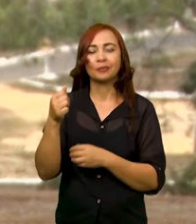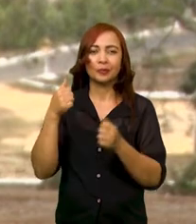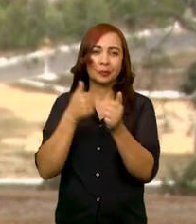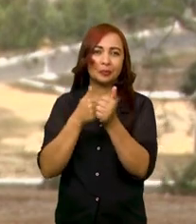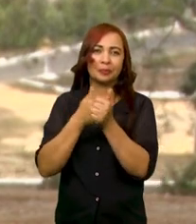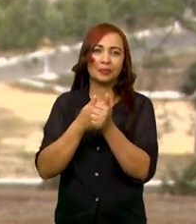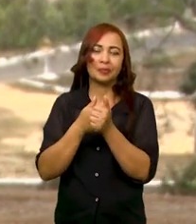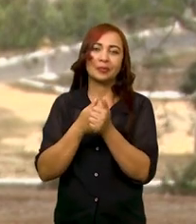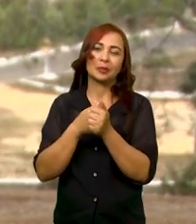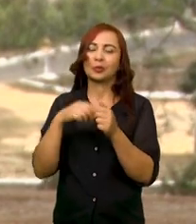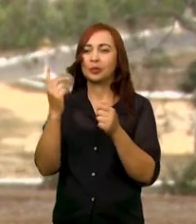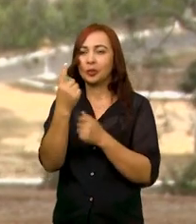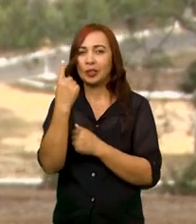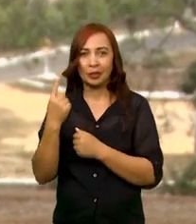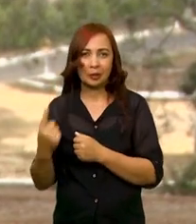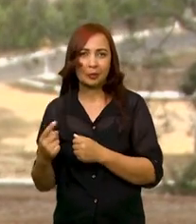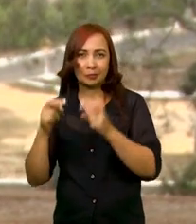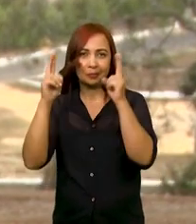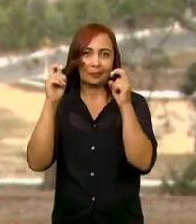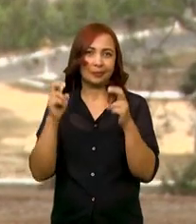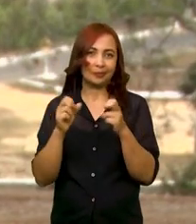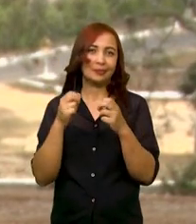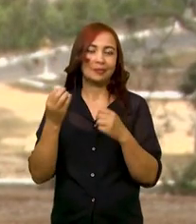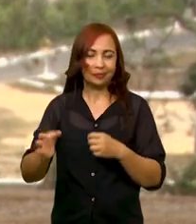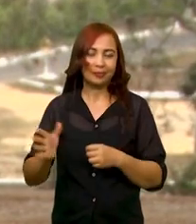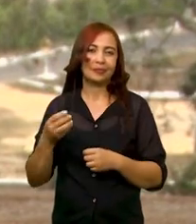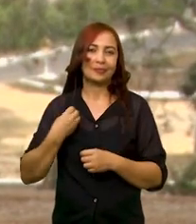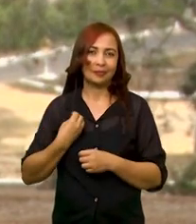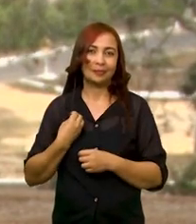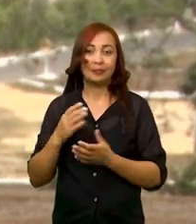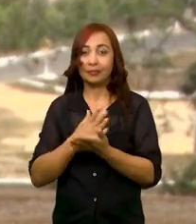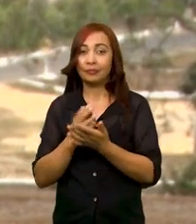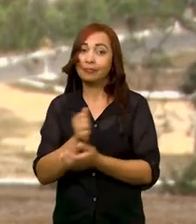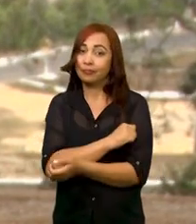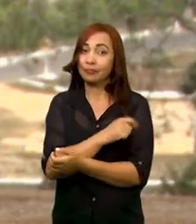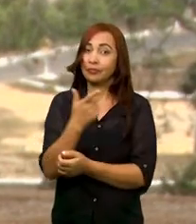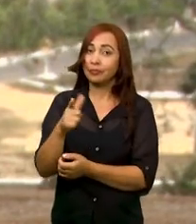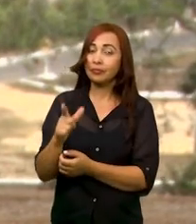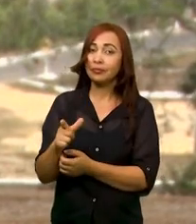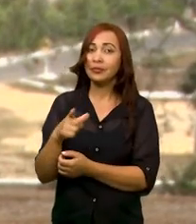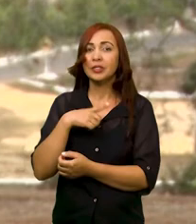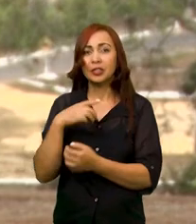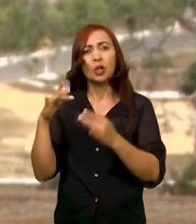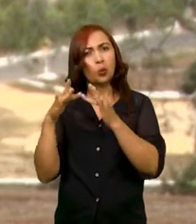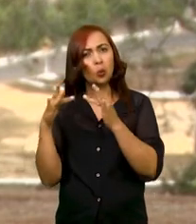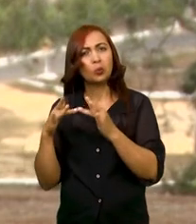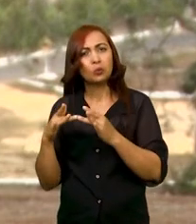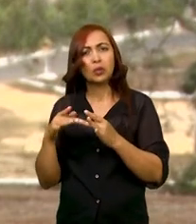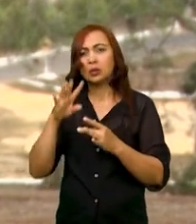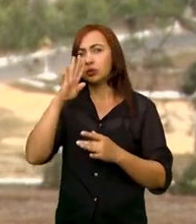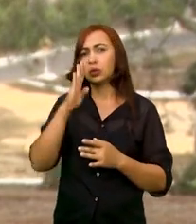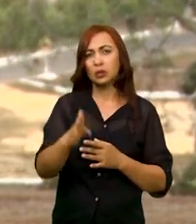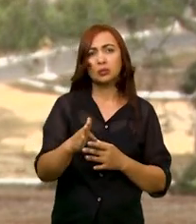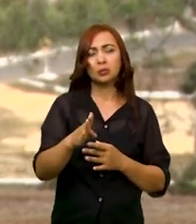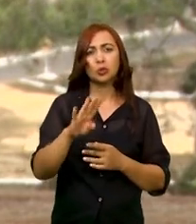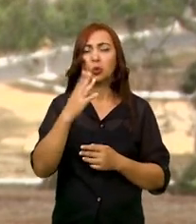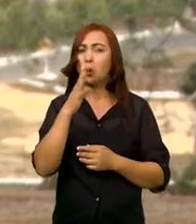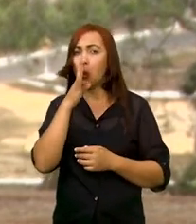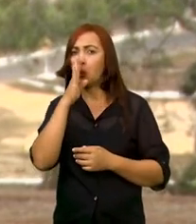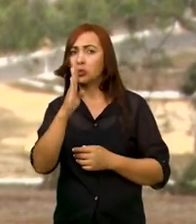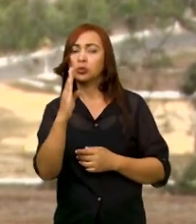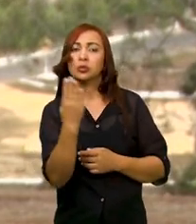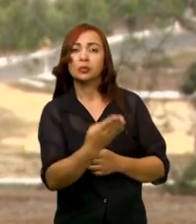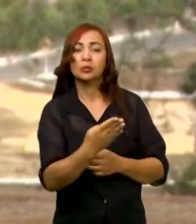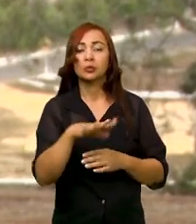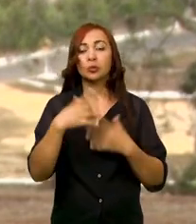alguns estudantes, apesar de não terem animais de estimação, têm contato diretamente ou indiretamente, quando passam pela rua,